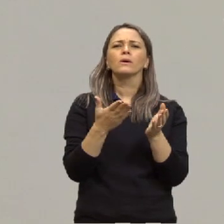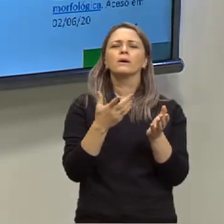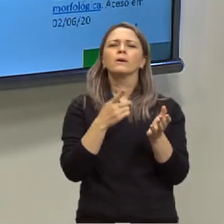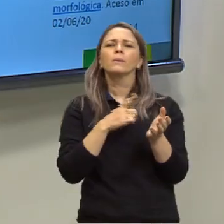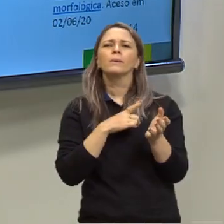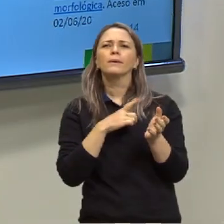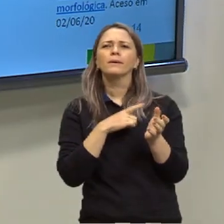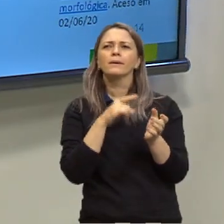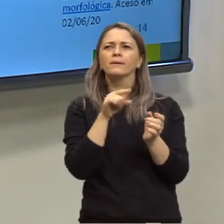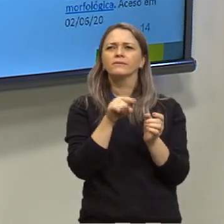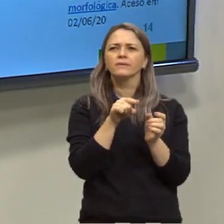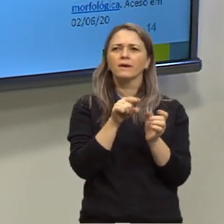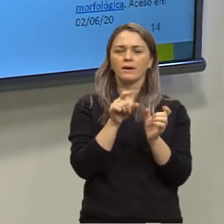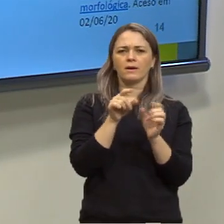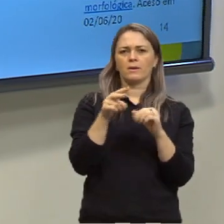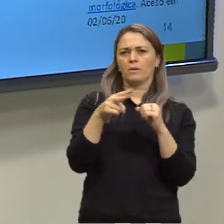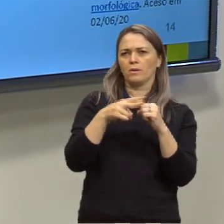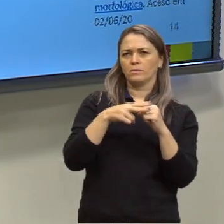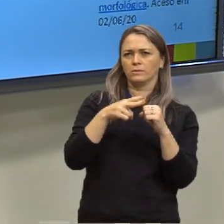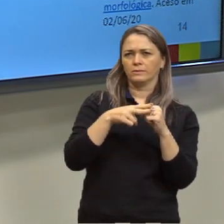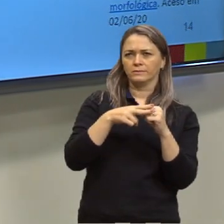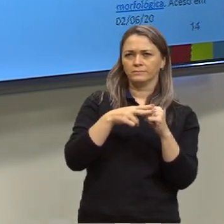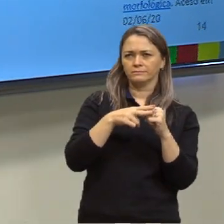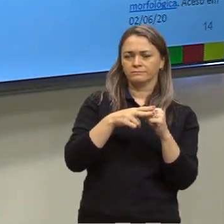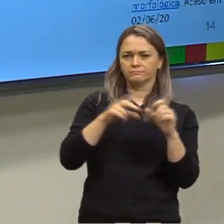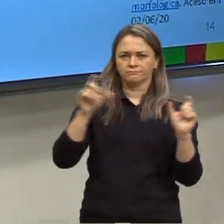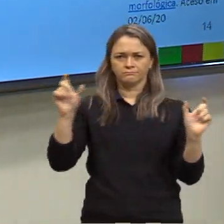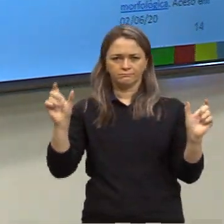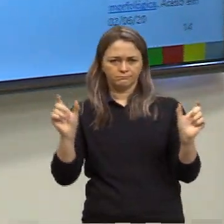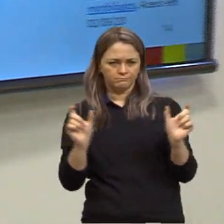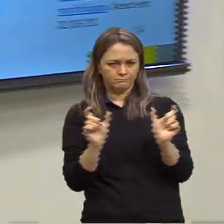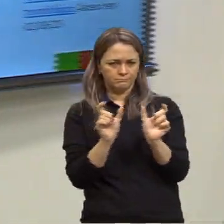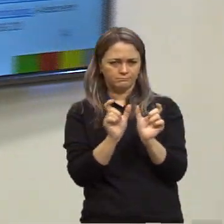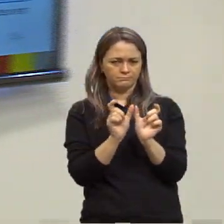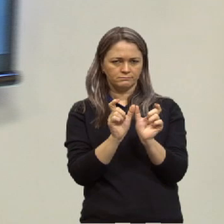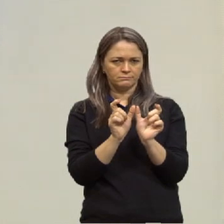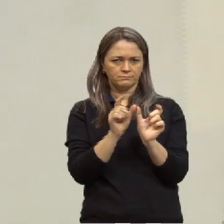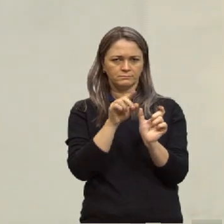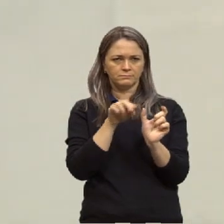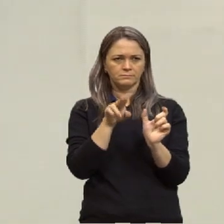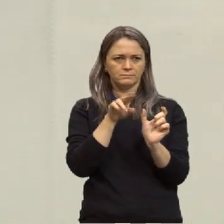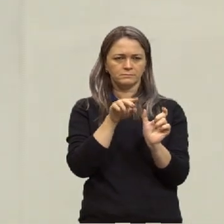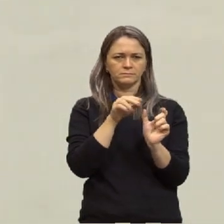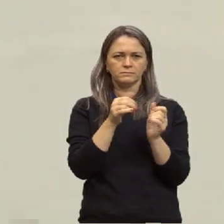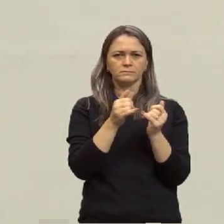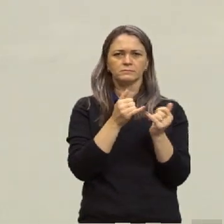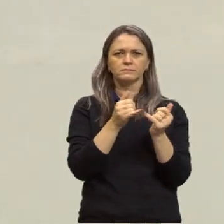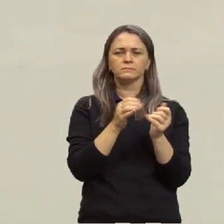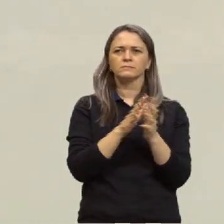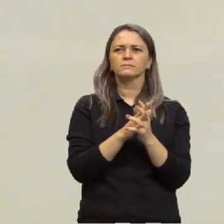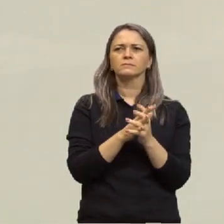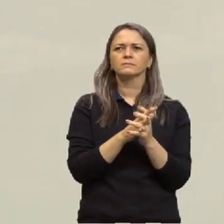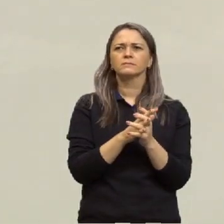pego esse meu verbo e coloco numa frase, eu vou usar um exemplo aqui com cantar.